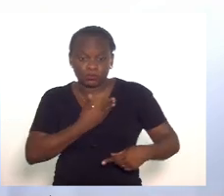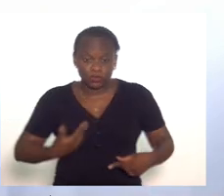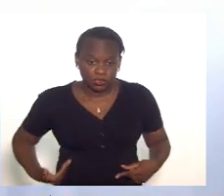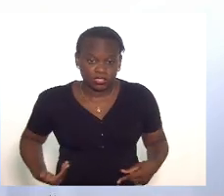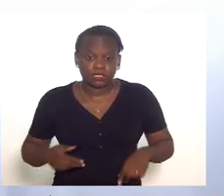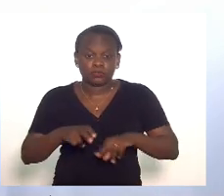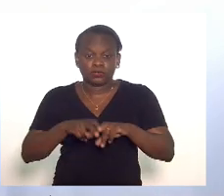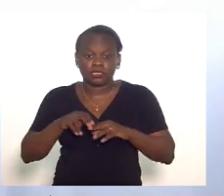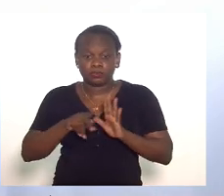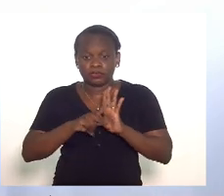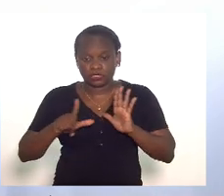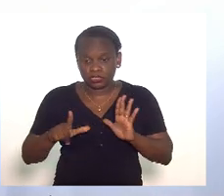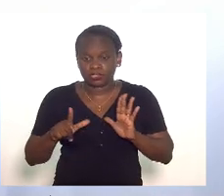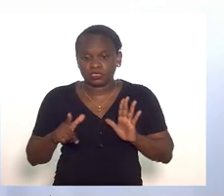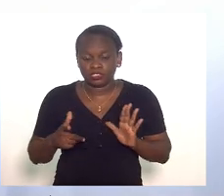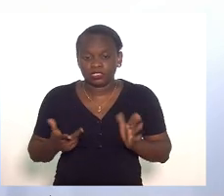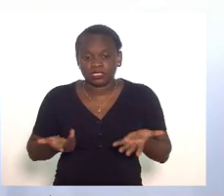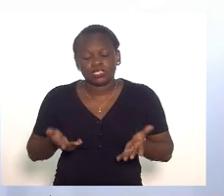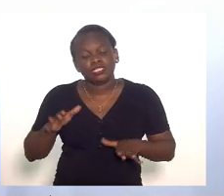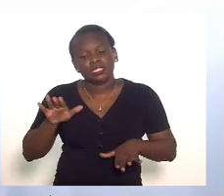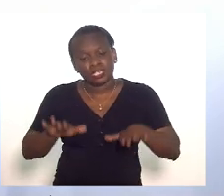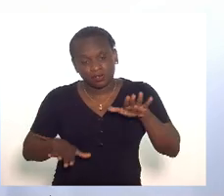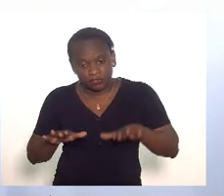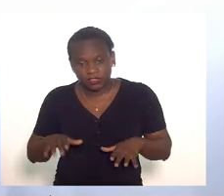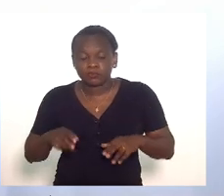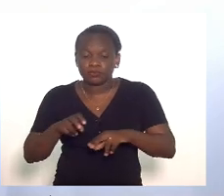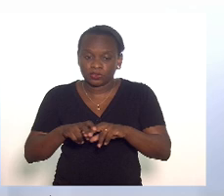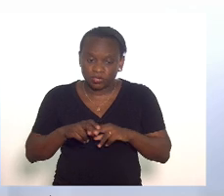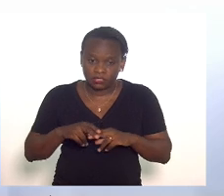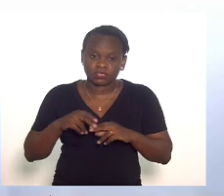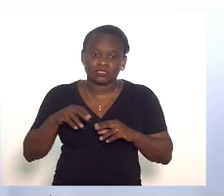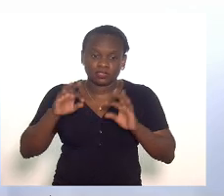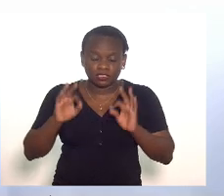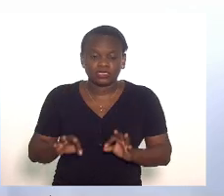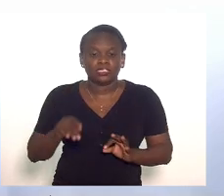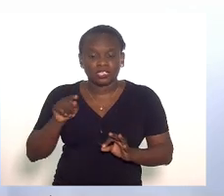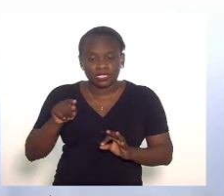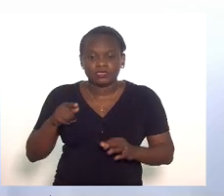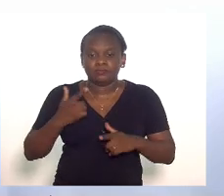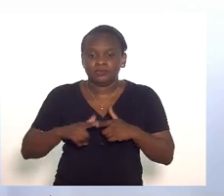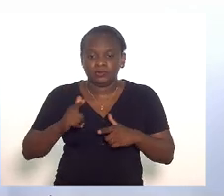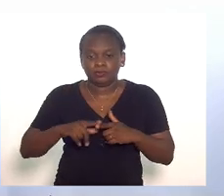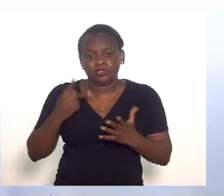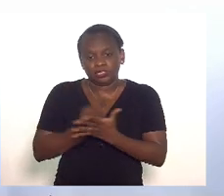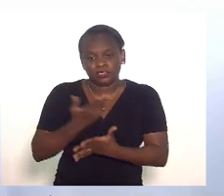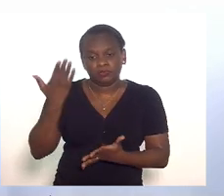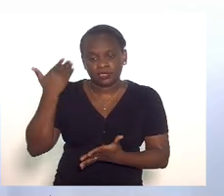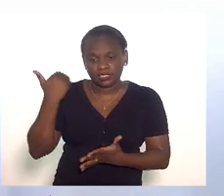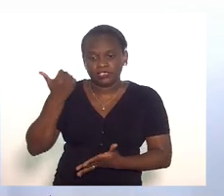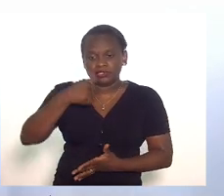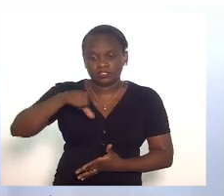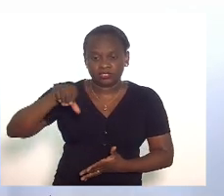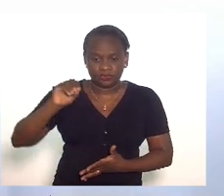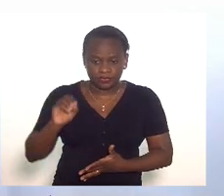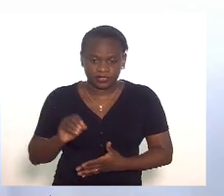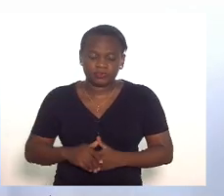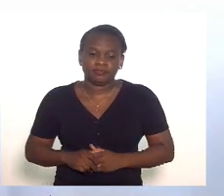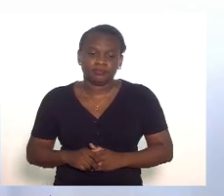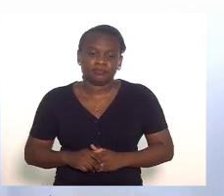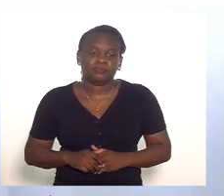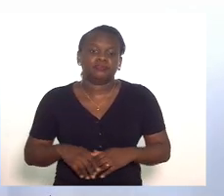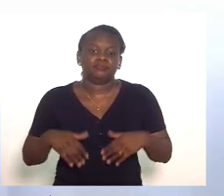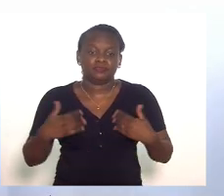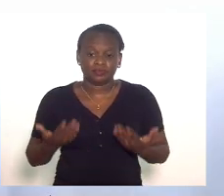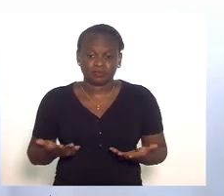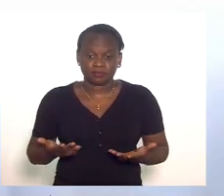através de um projeto de lei talvez inspirado exatamente nessa questão que aconteceu na década de 90 e